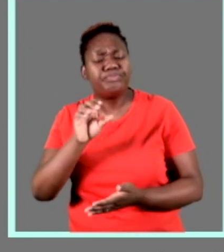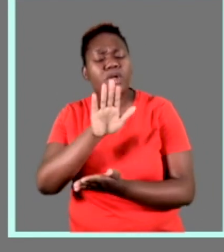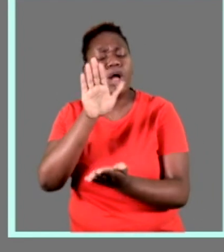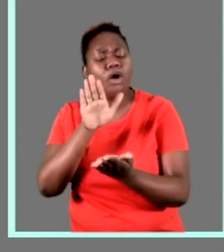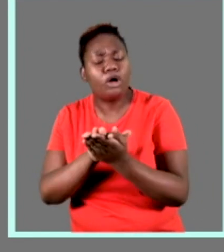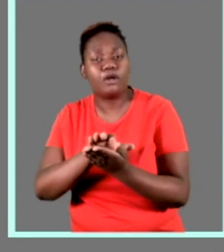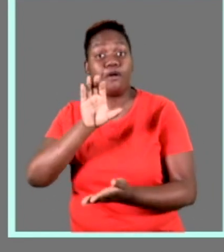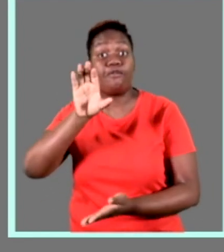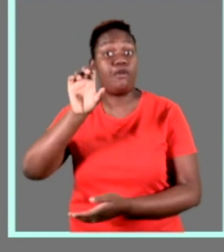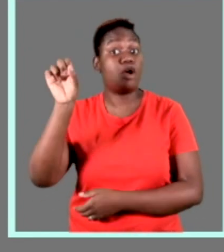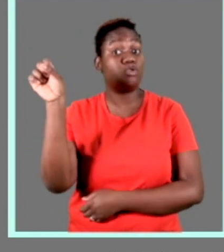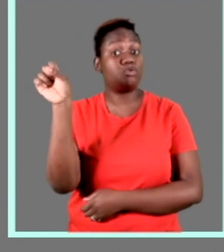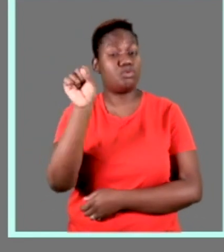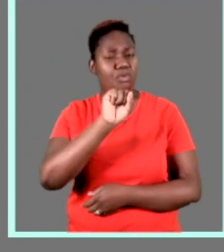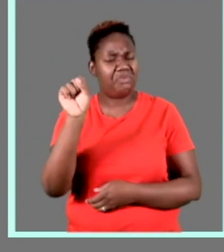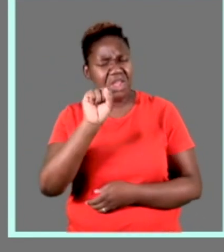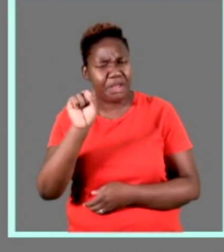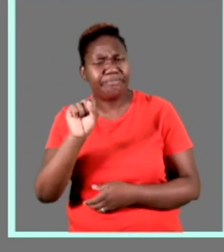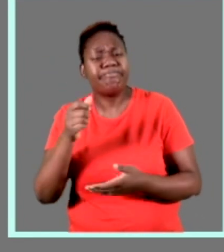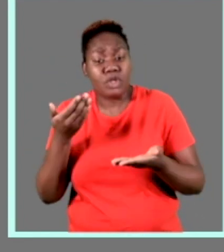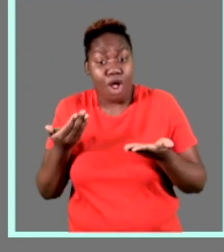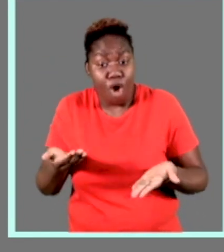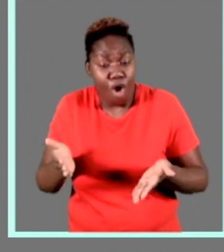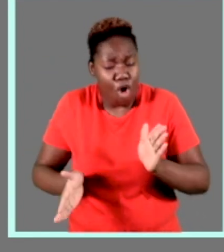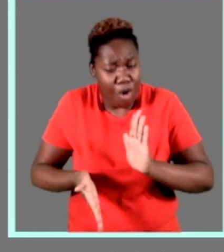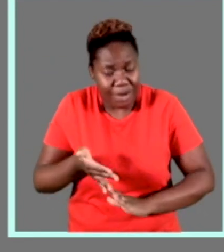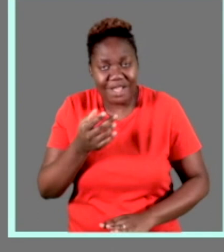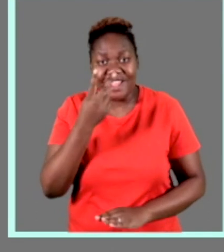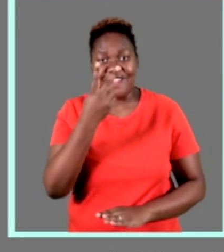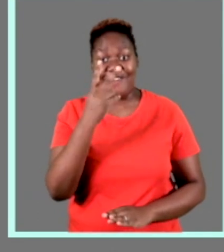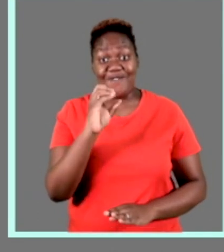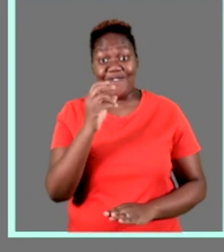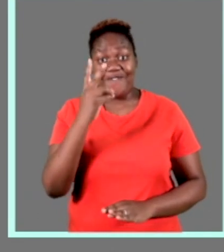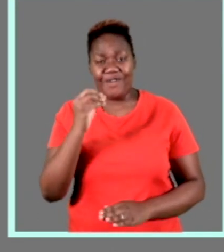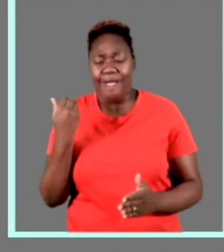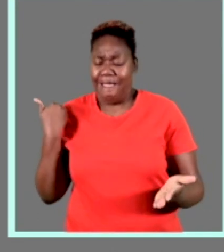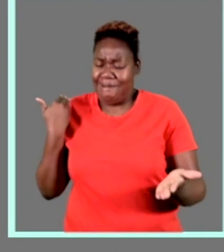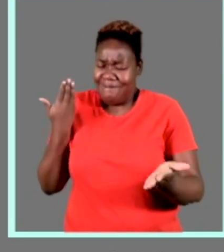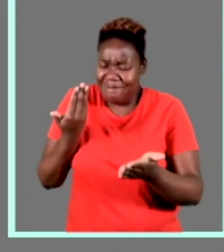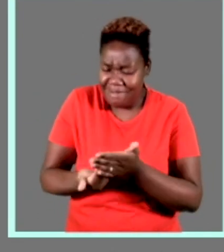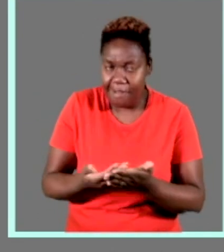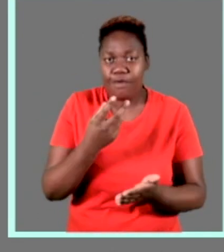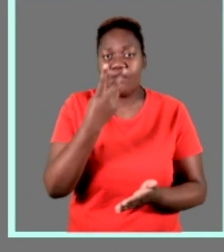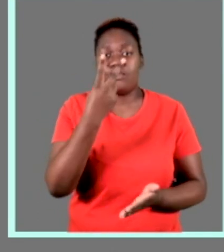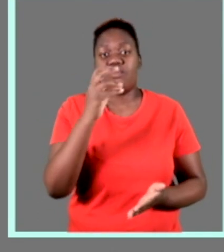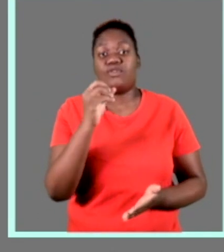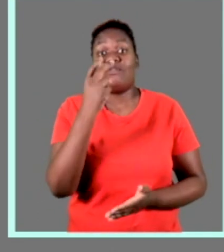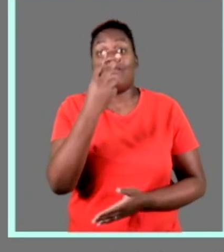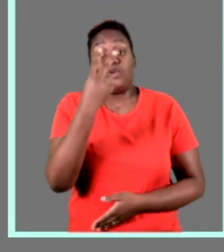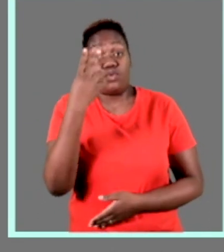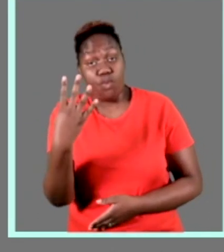IDAI na província de Sofala a ser implementada de 2020 a